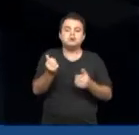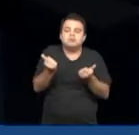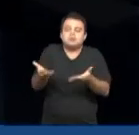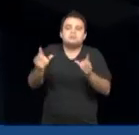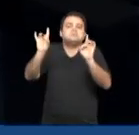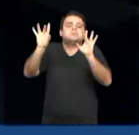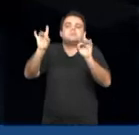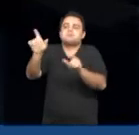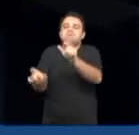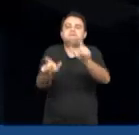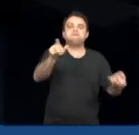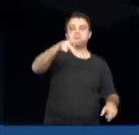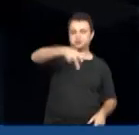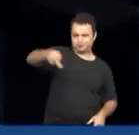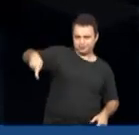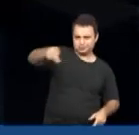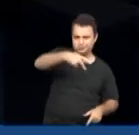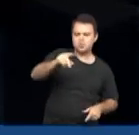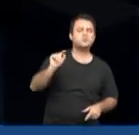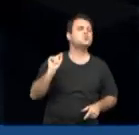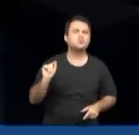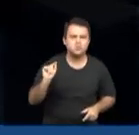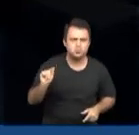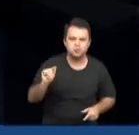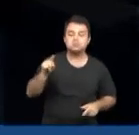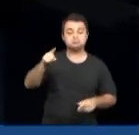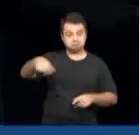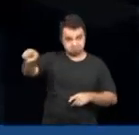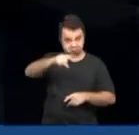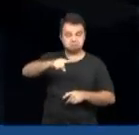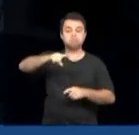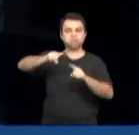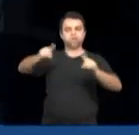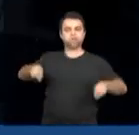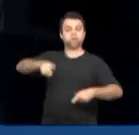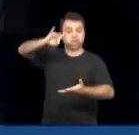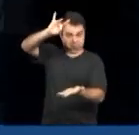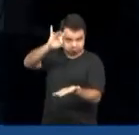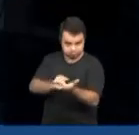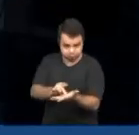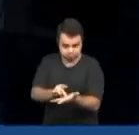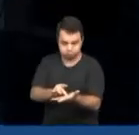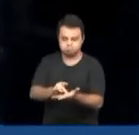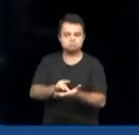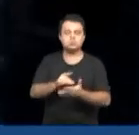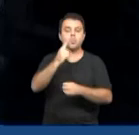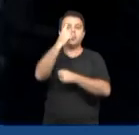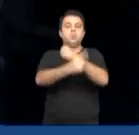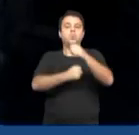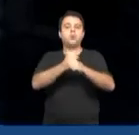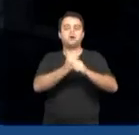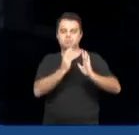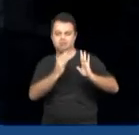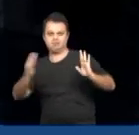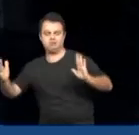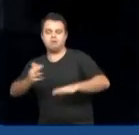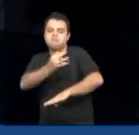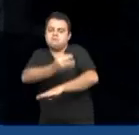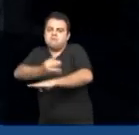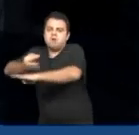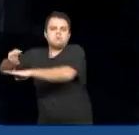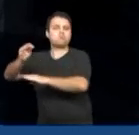bônus educador presente. O benefício é pago a todos os professores efetivos da rede que não apresentem faltas